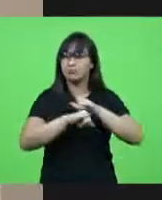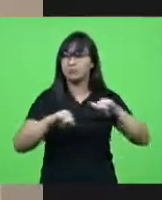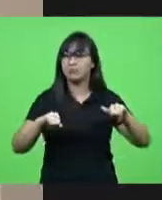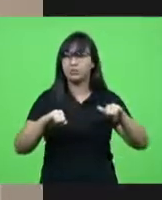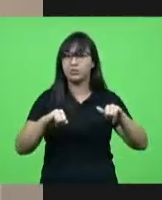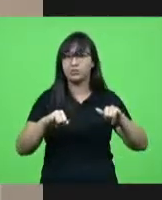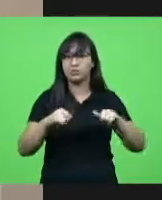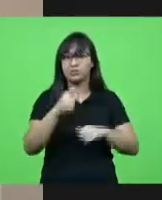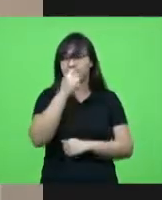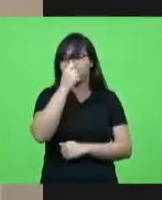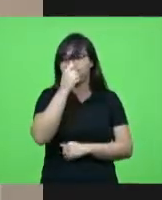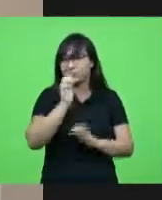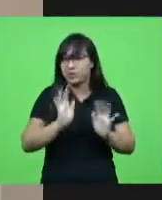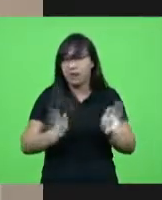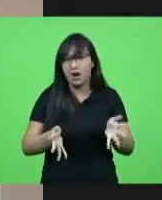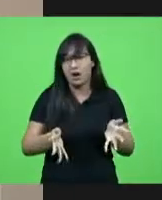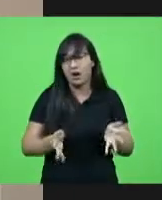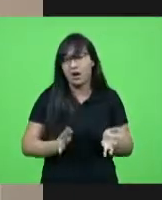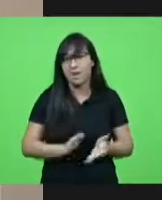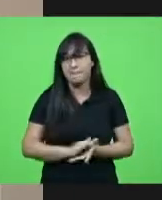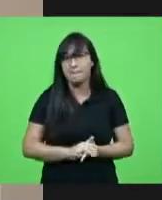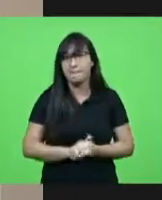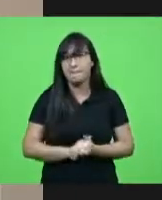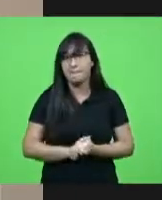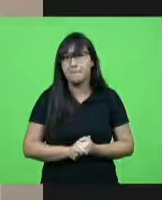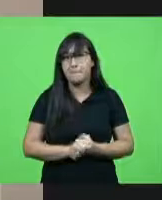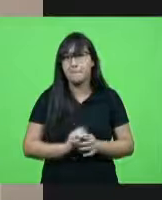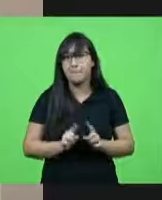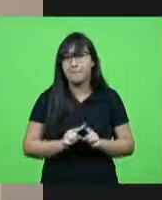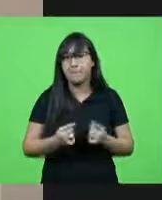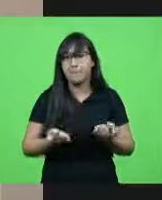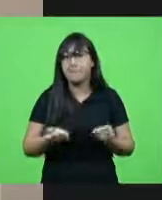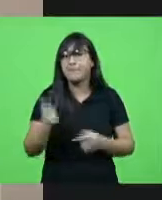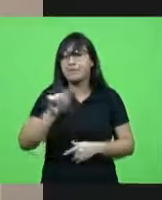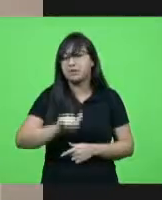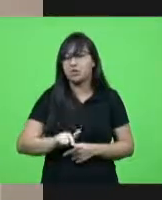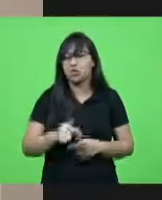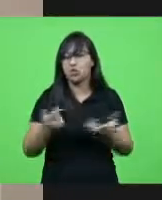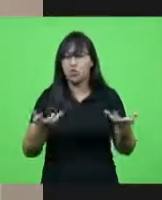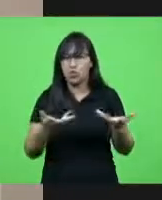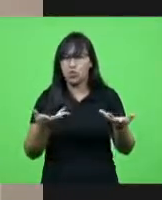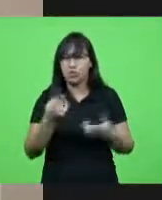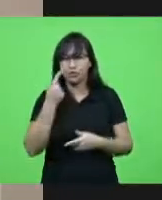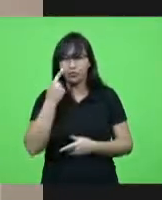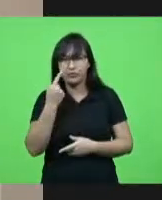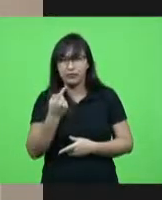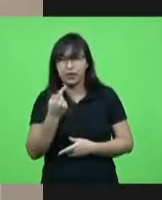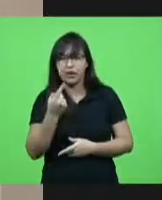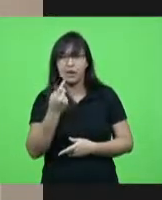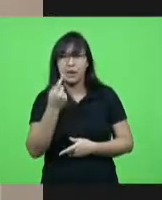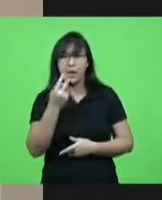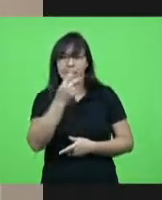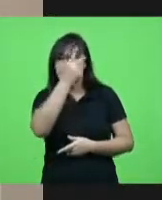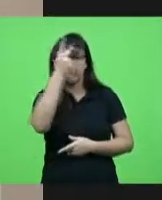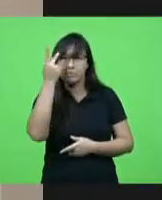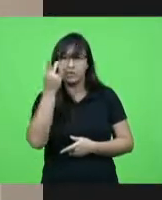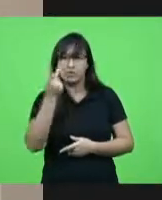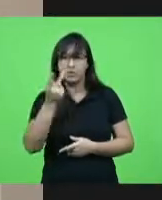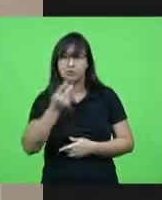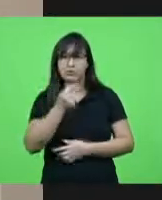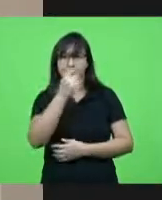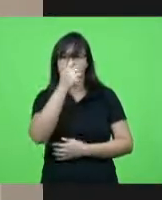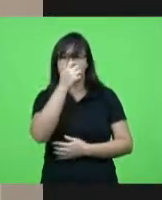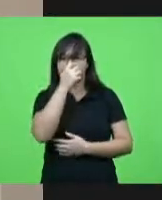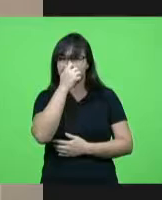lotação então inclusive hoje nós vemos aí pessoas entubadas em unidades de saúde